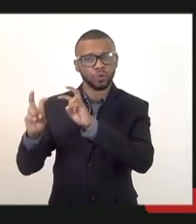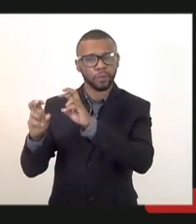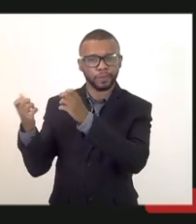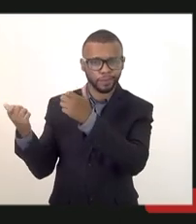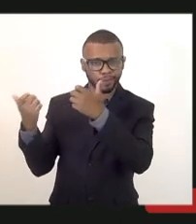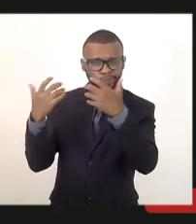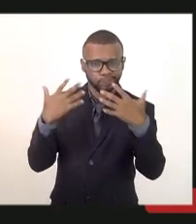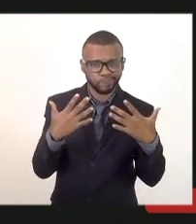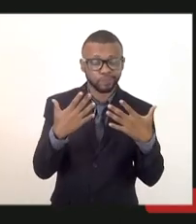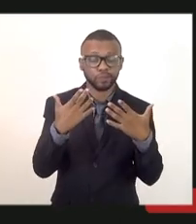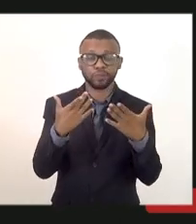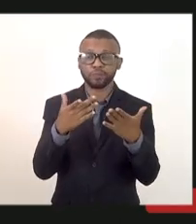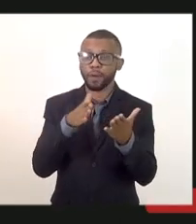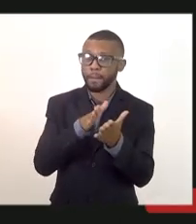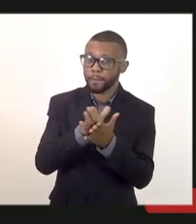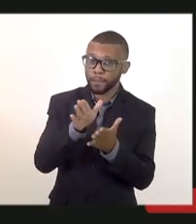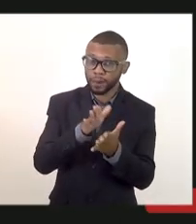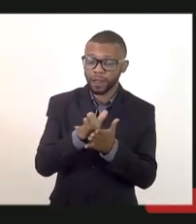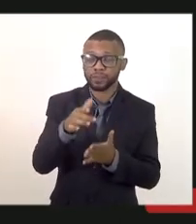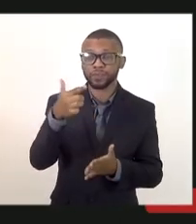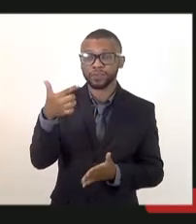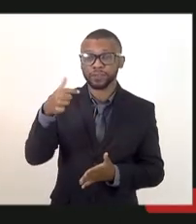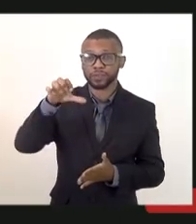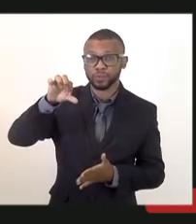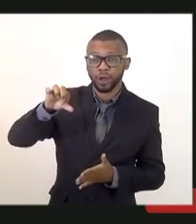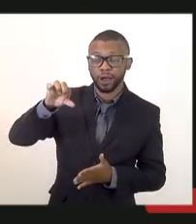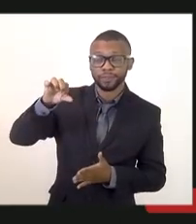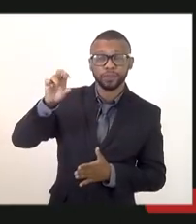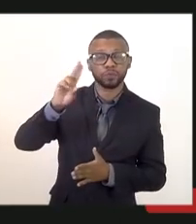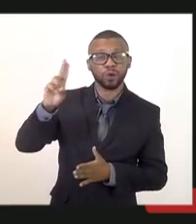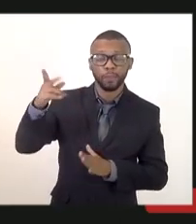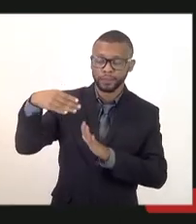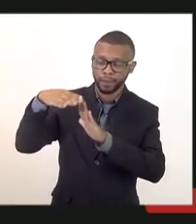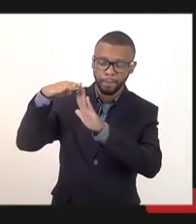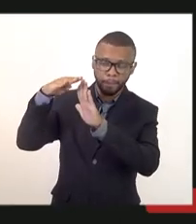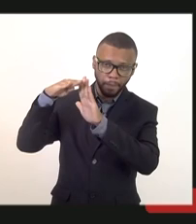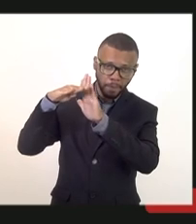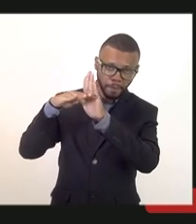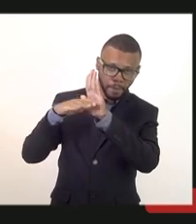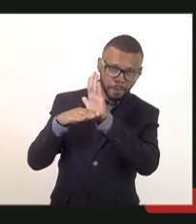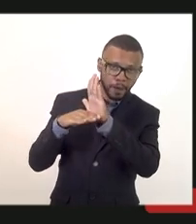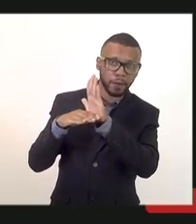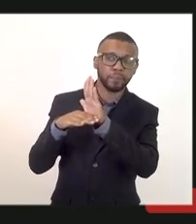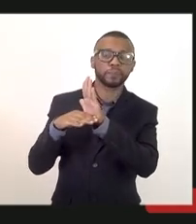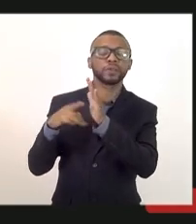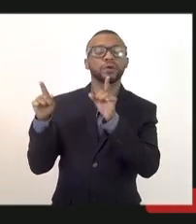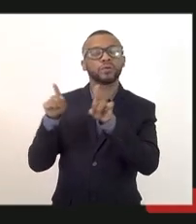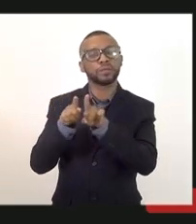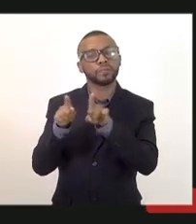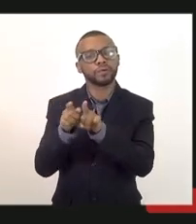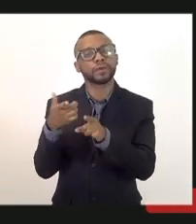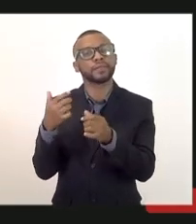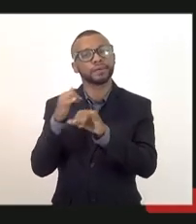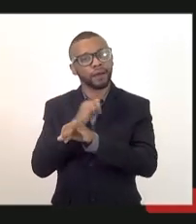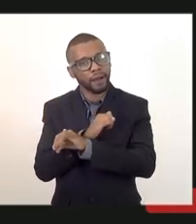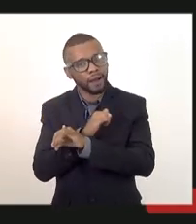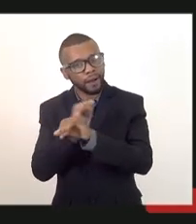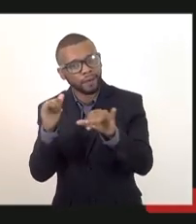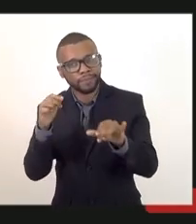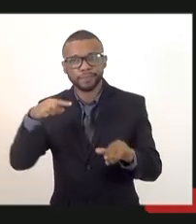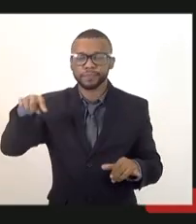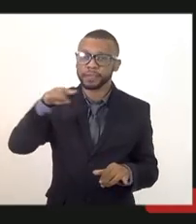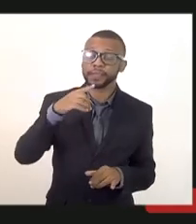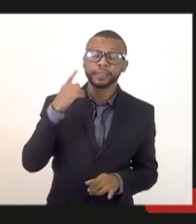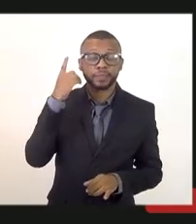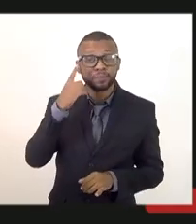publicado 29 na lista e eu queria até deixar essa questão aqui para os senhores deputados que